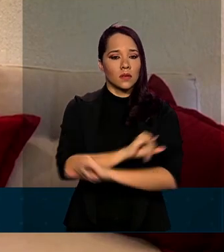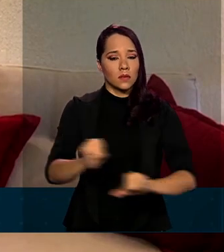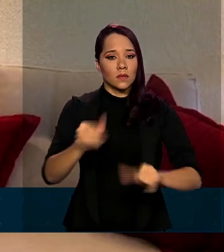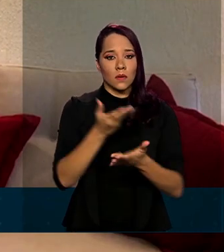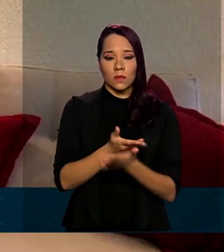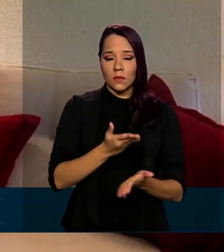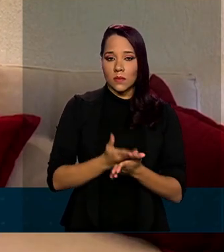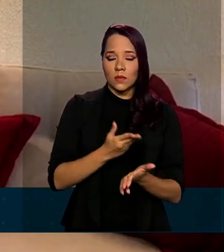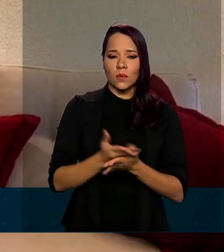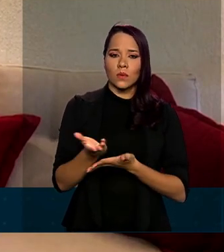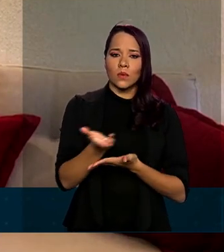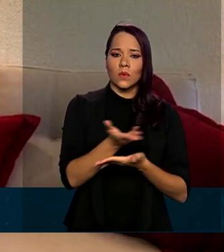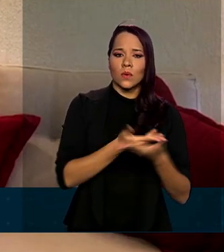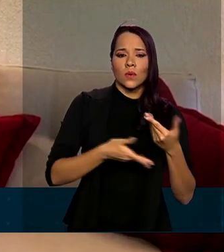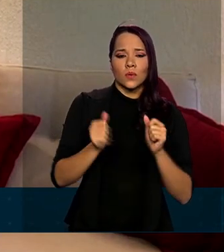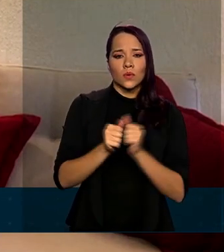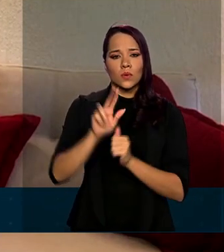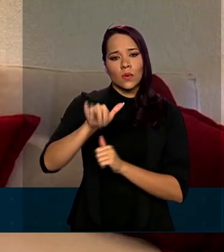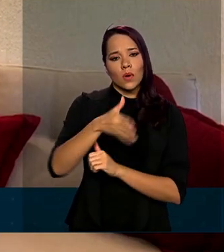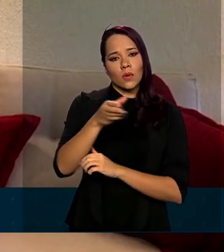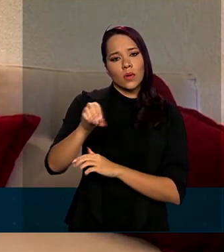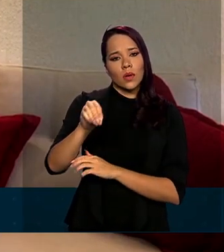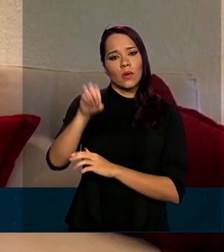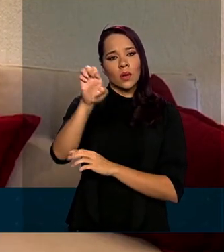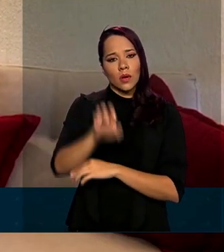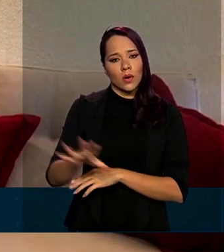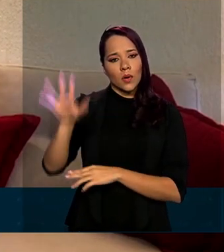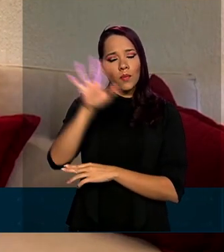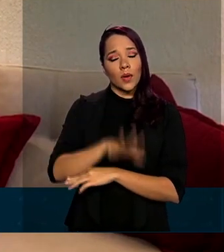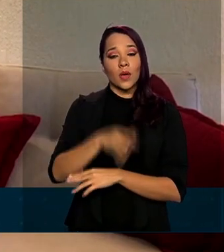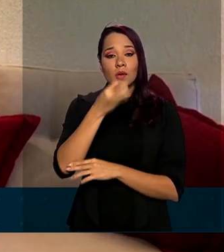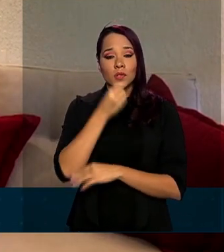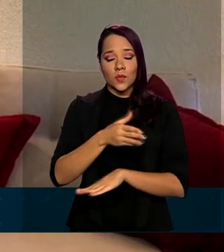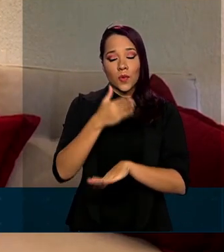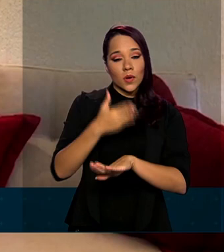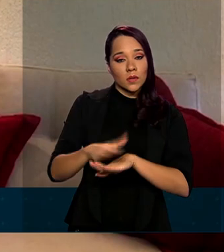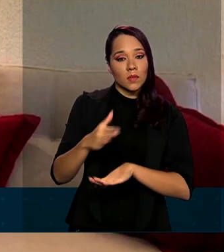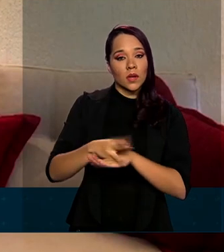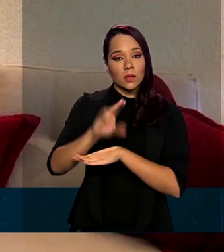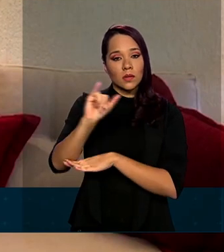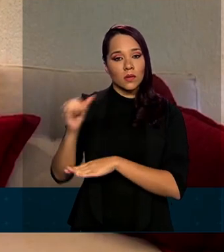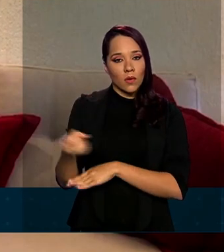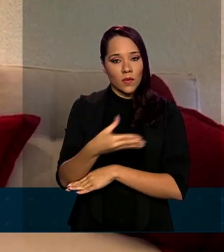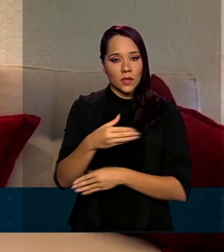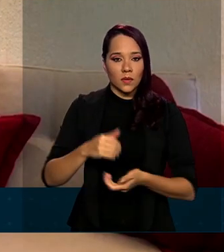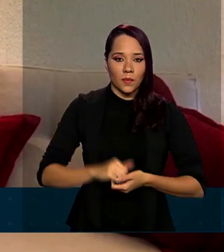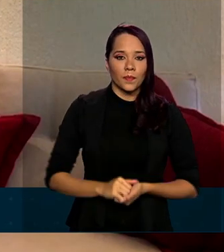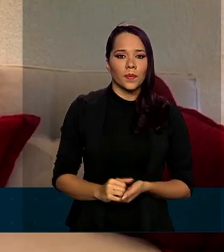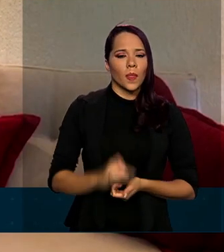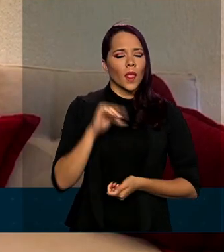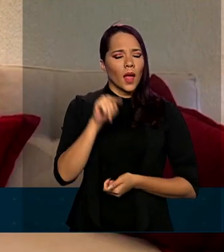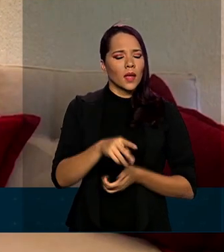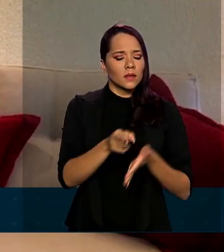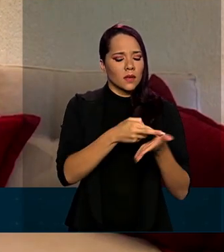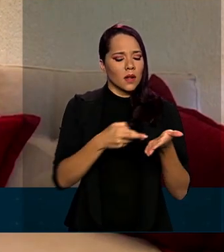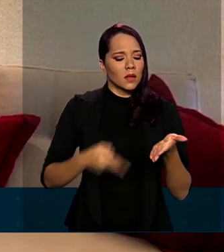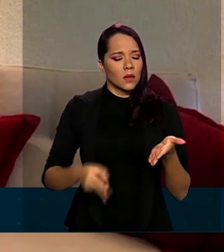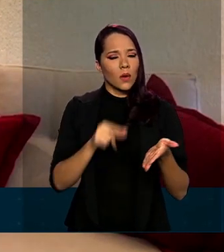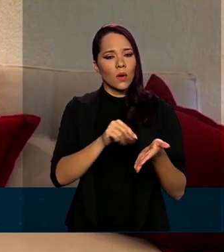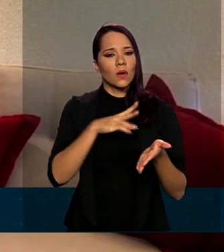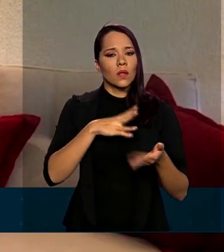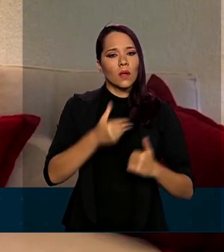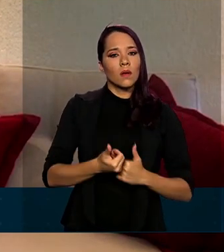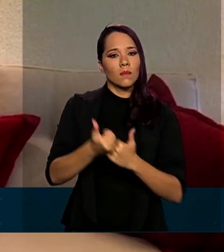estudo compartilhado com a União Europeia de boas práticas em inovação. A ideia com o relatório é dar